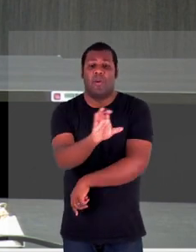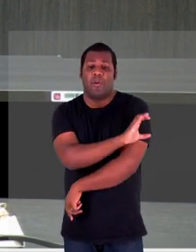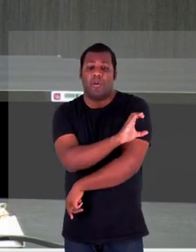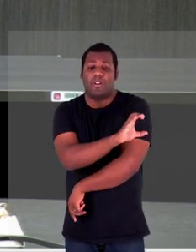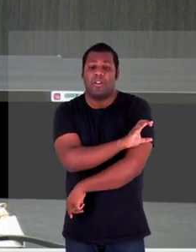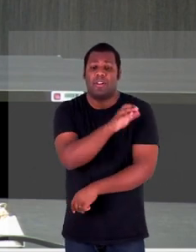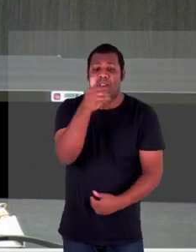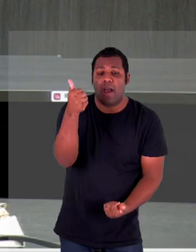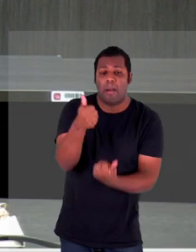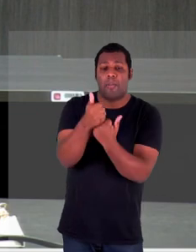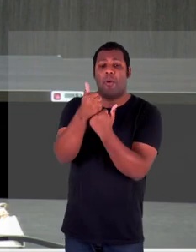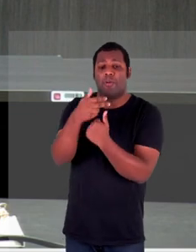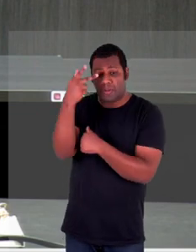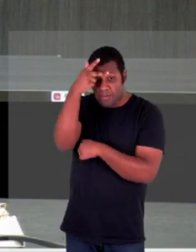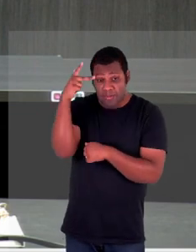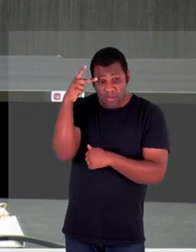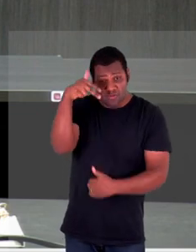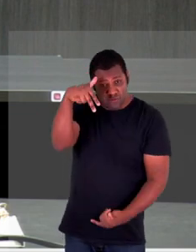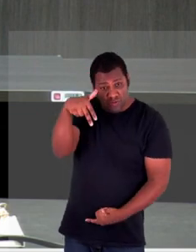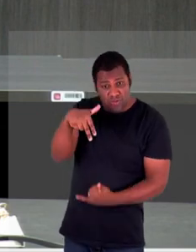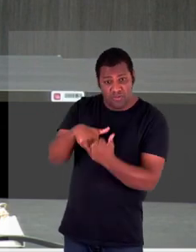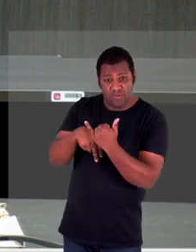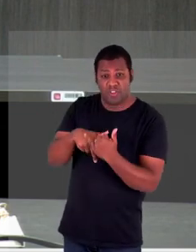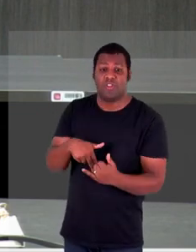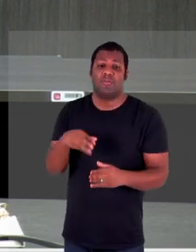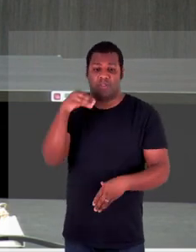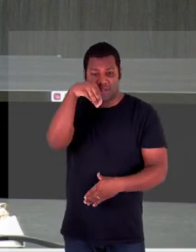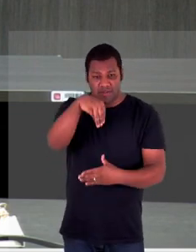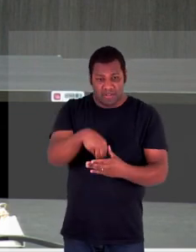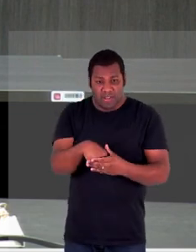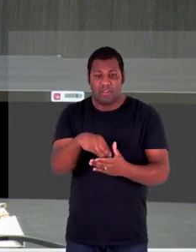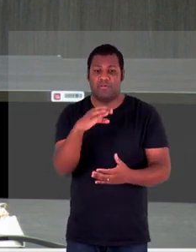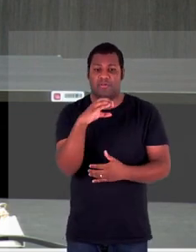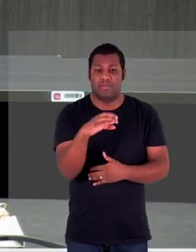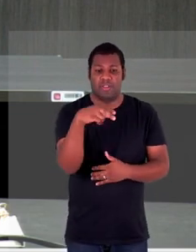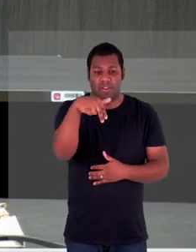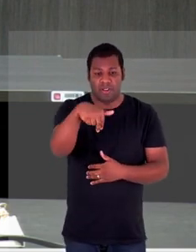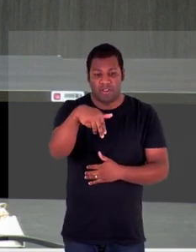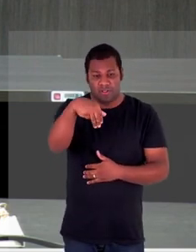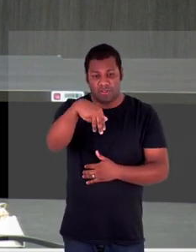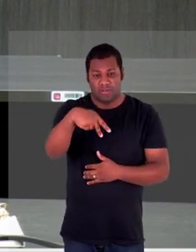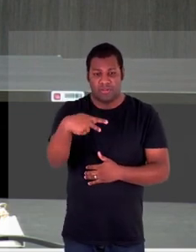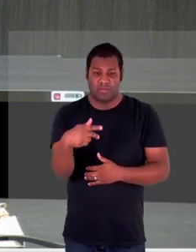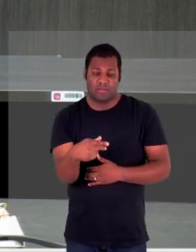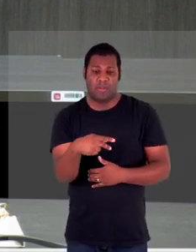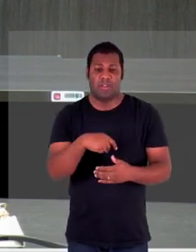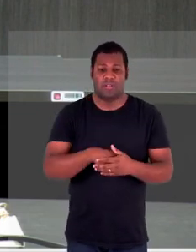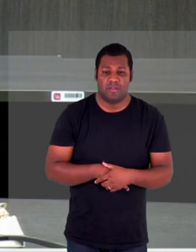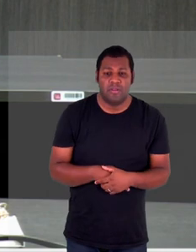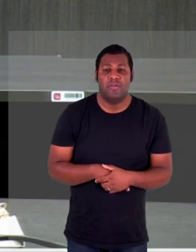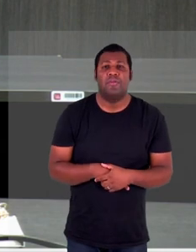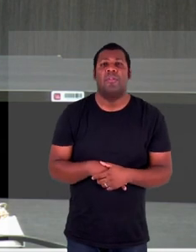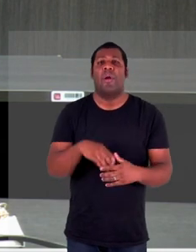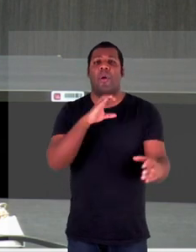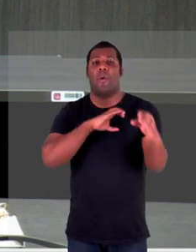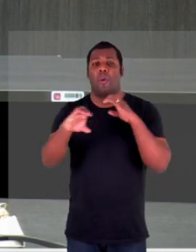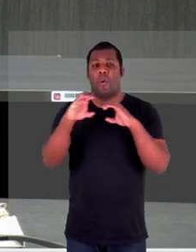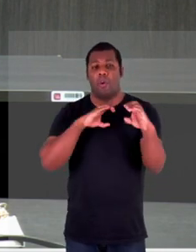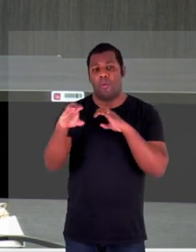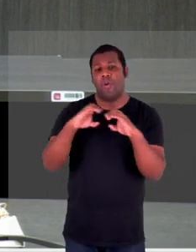vítimas aqui no CNMP que nós fazemos parte pode auxiliar os colegas com essa integração com as instituições